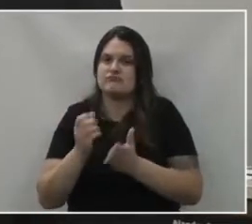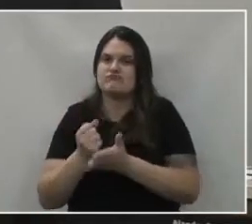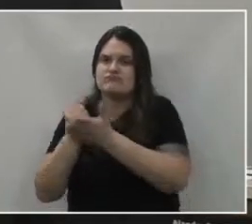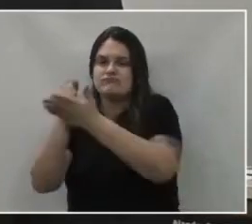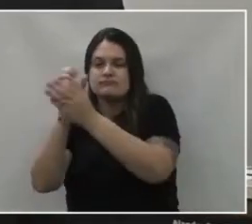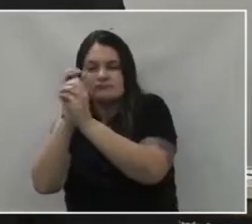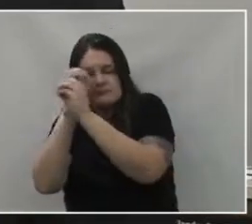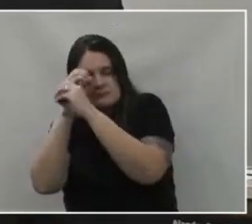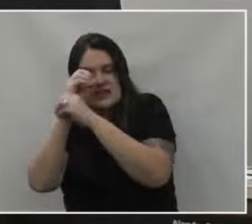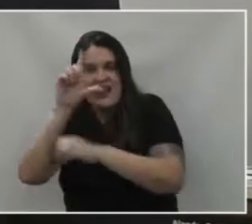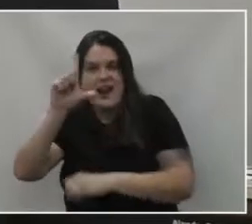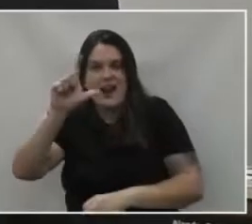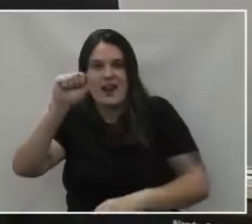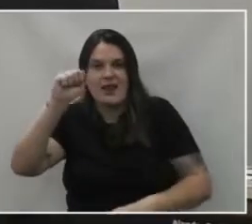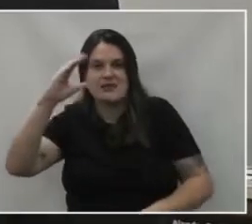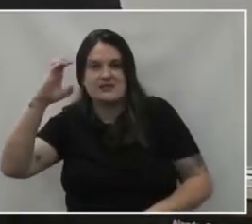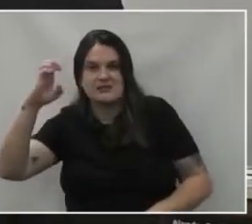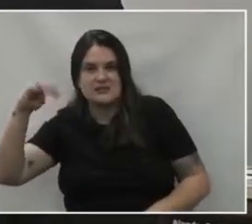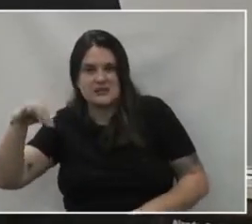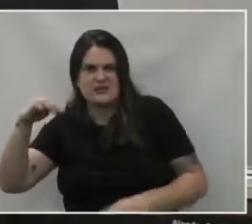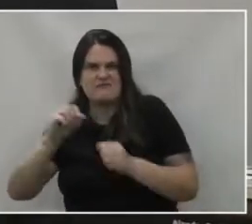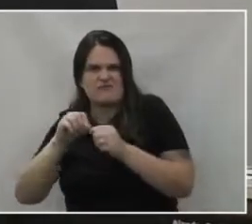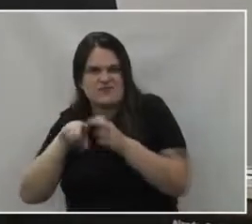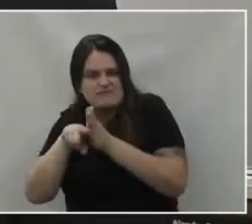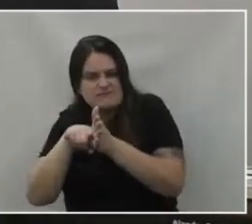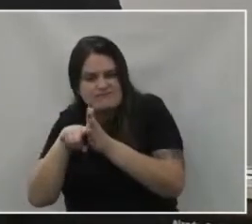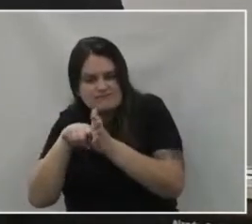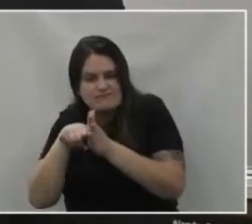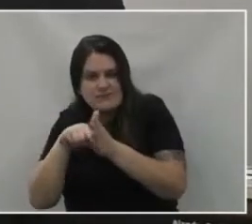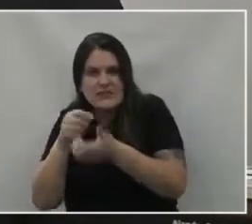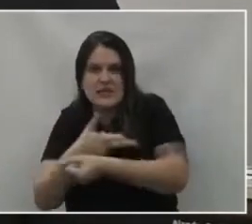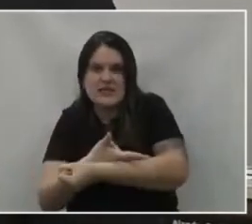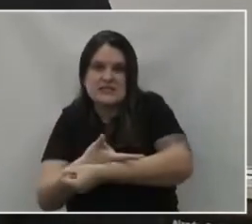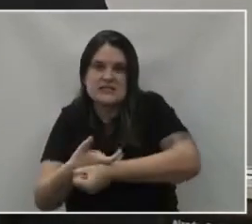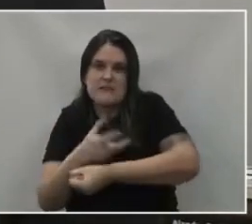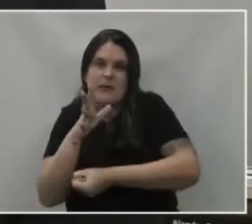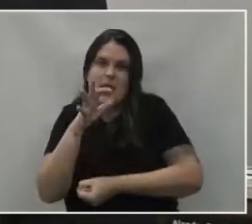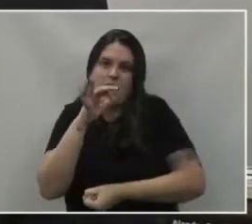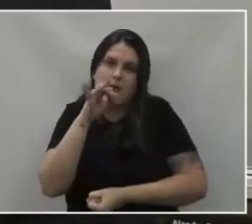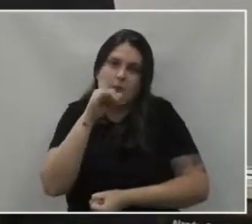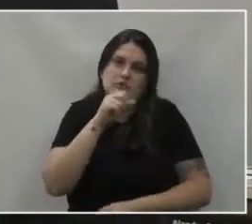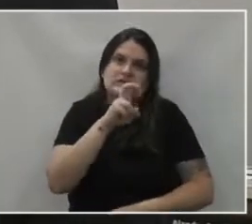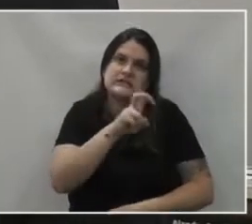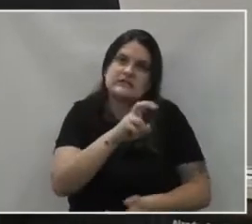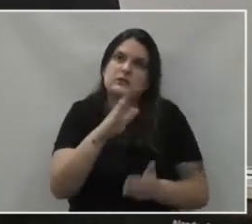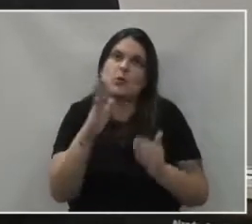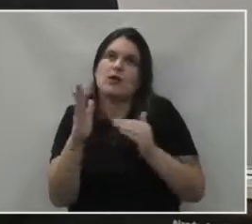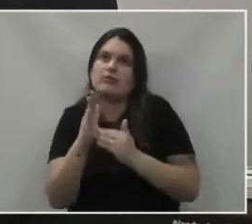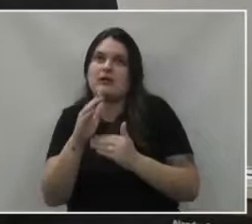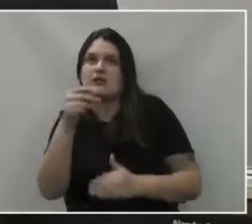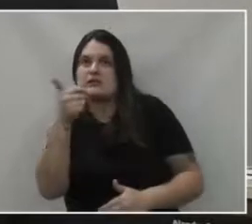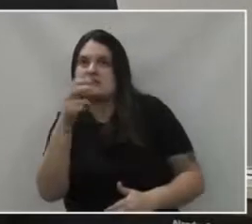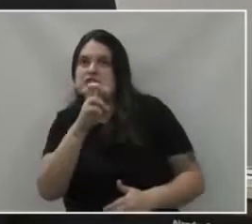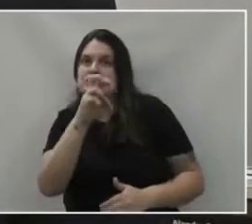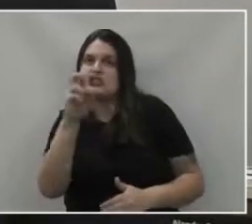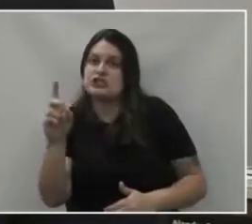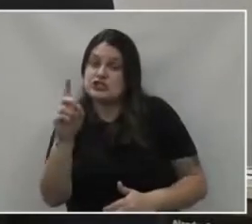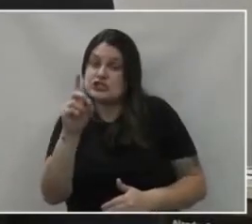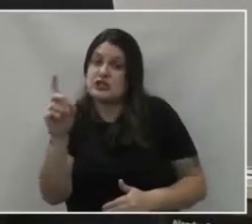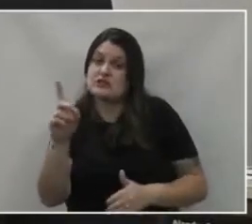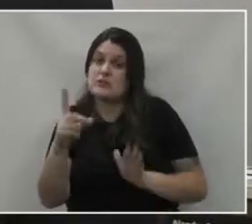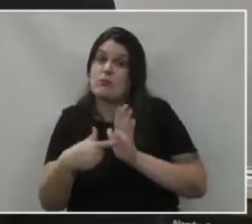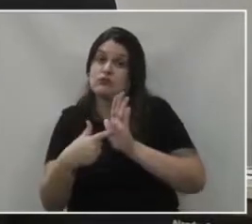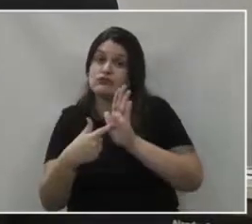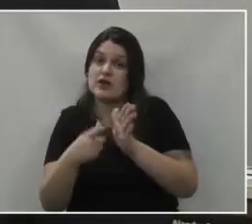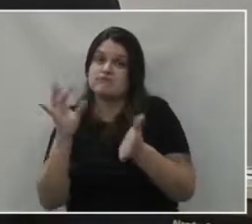laboratório LACEM e a única questão é que exames demoram de 5 até 15 dias para vir realmente